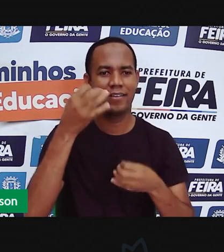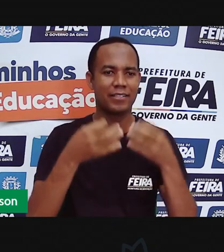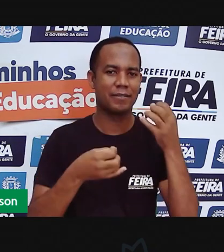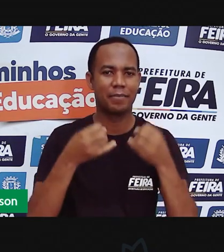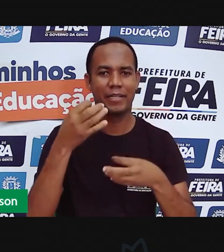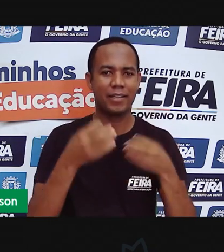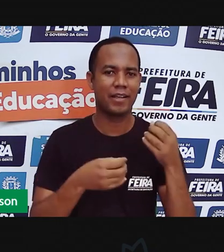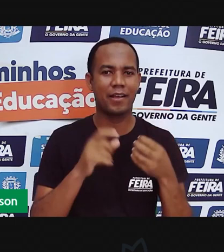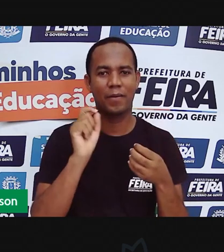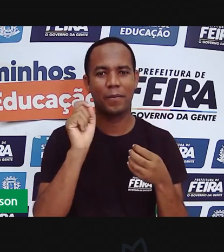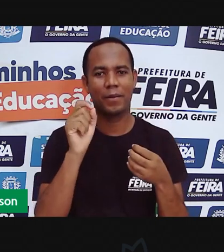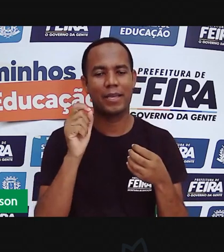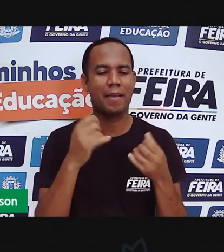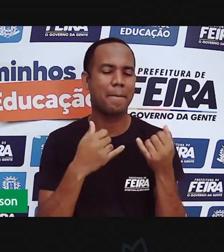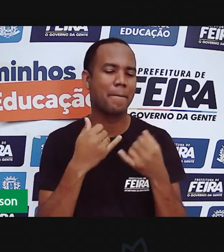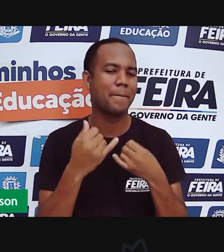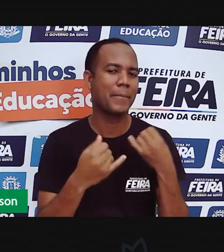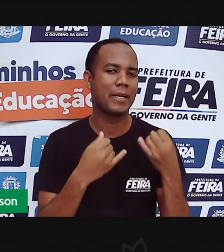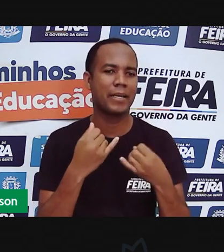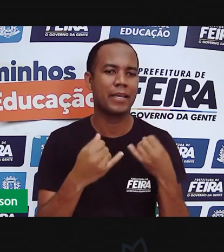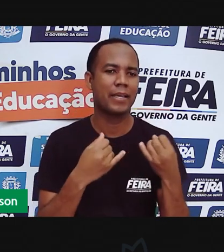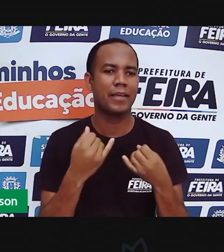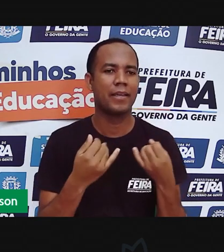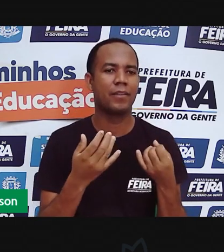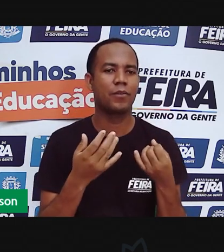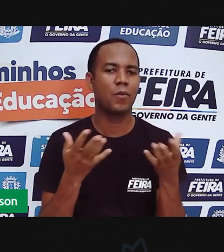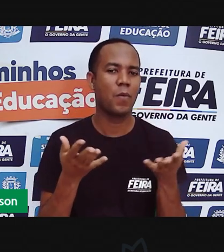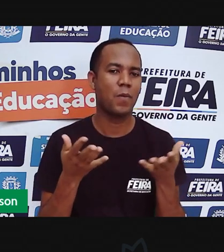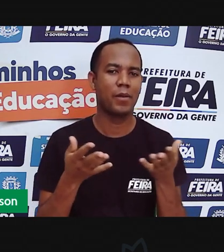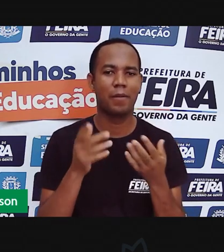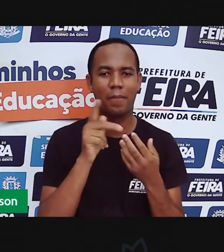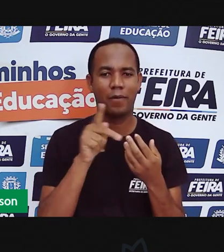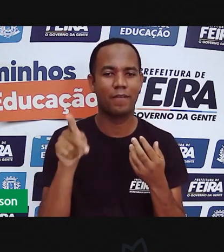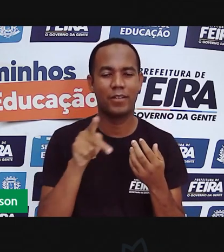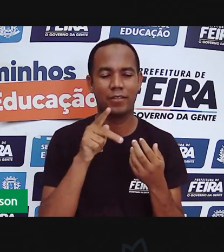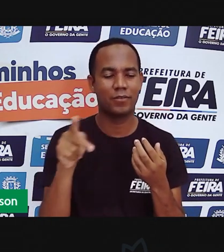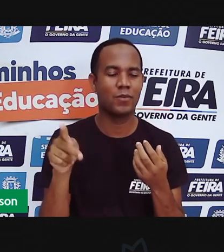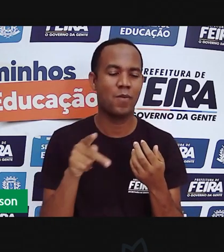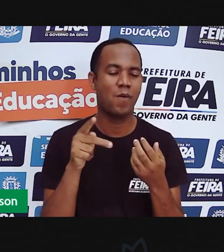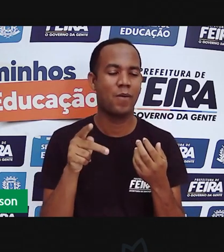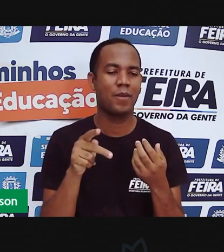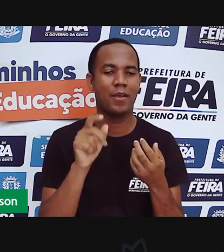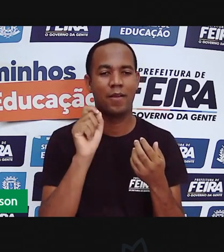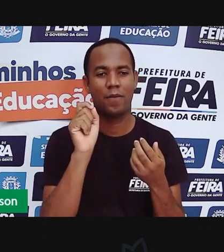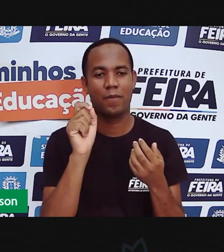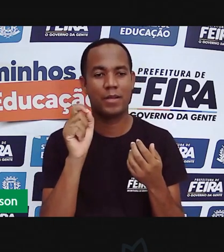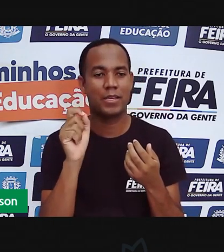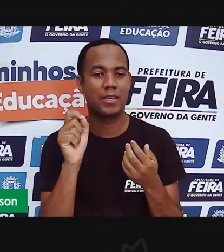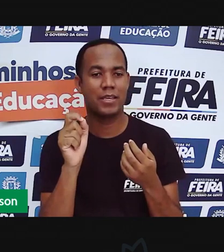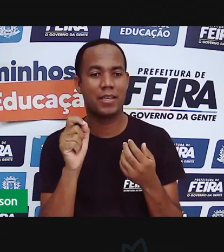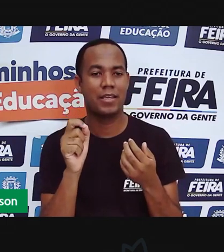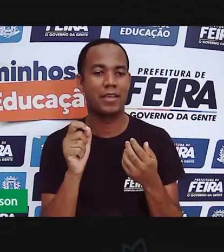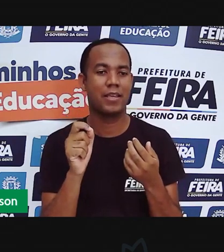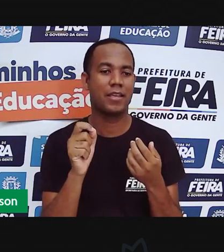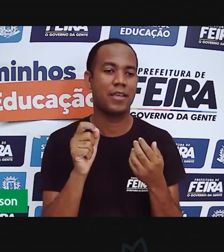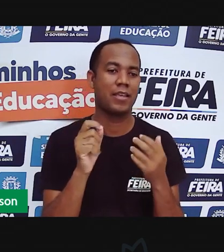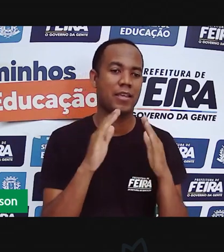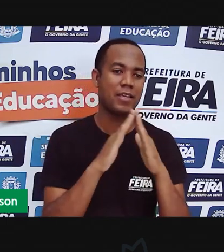brinquedos. prova veio a caráter hoje. Nossa aula de número 64.